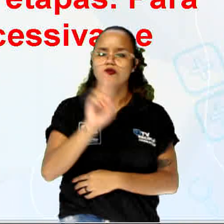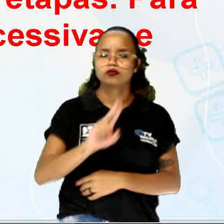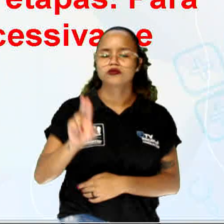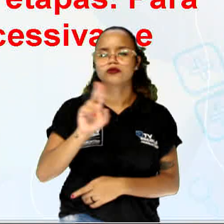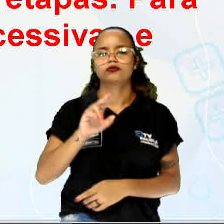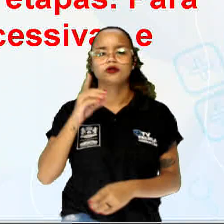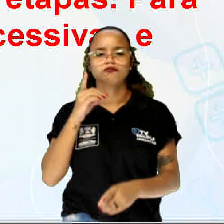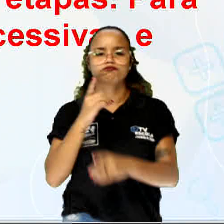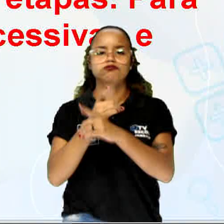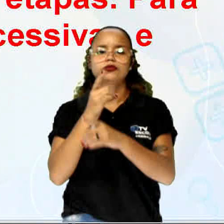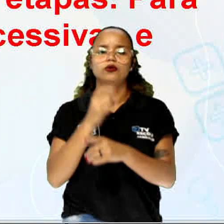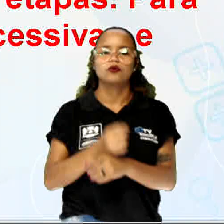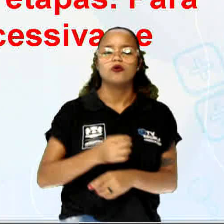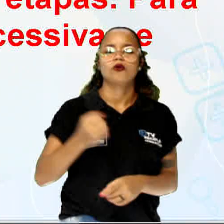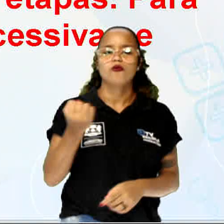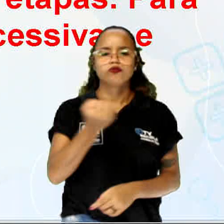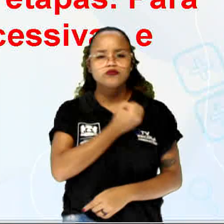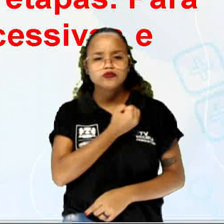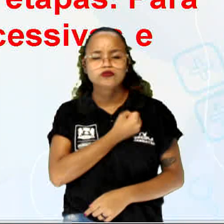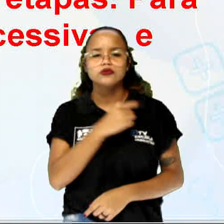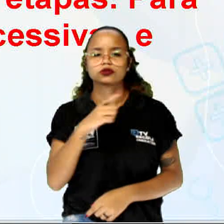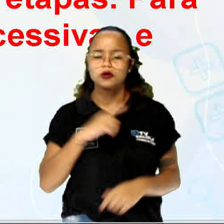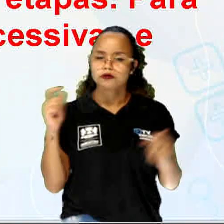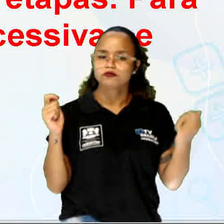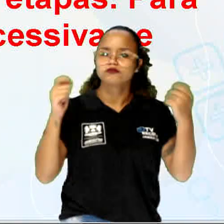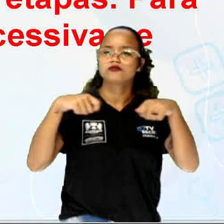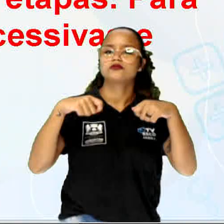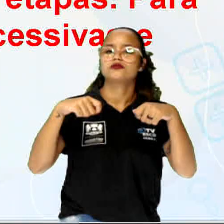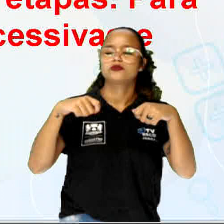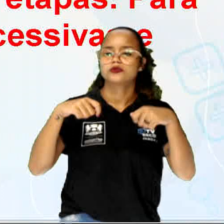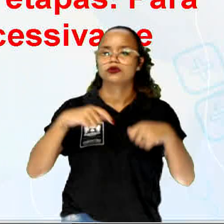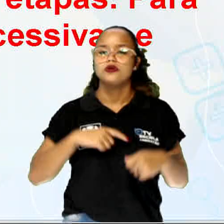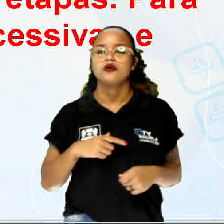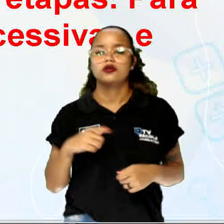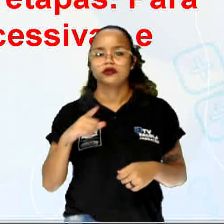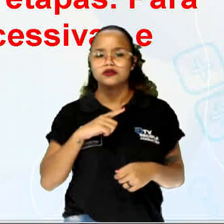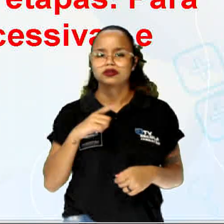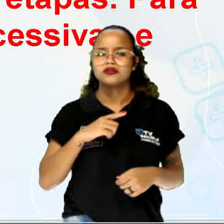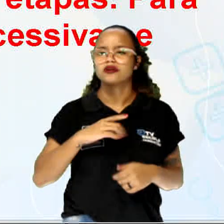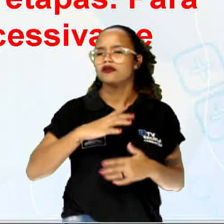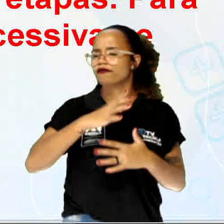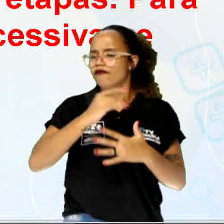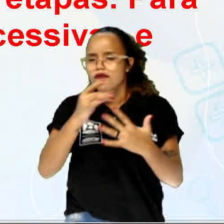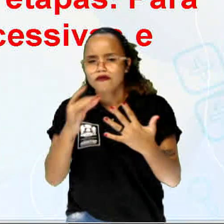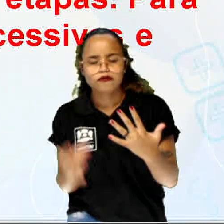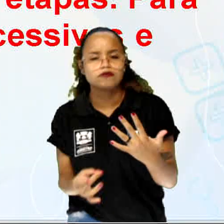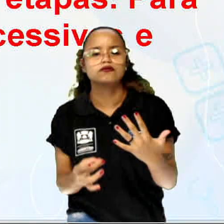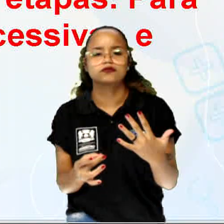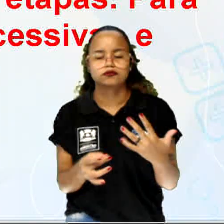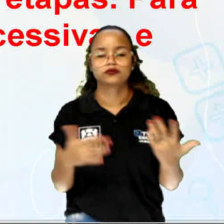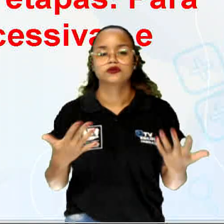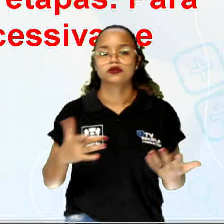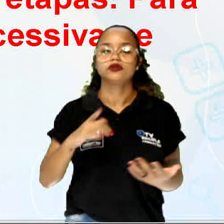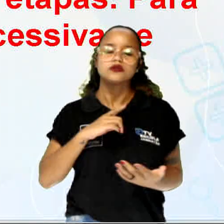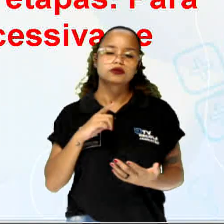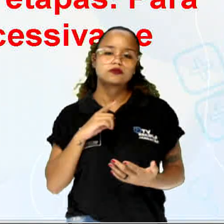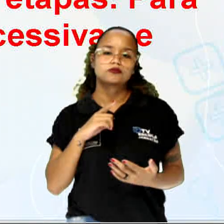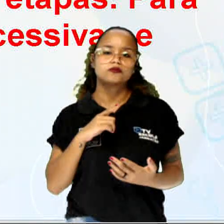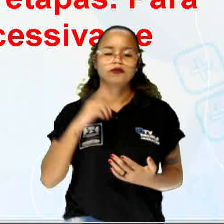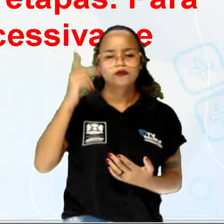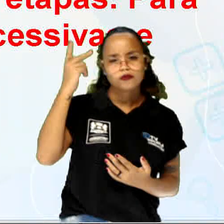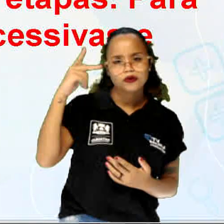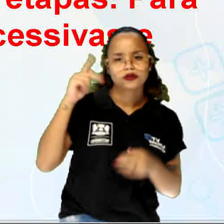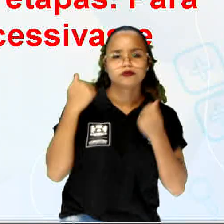encontrar o número de possibilidades para um evento constituído de N etapas. Para isso, as